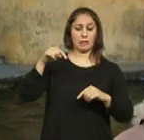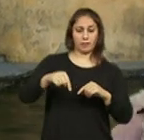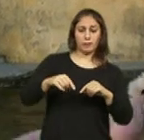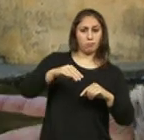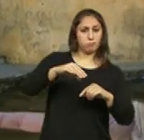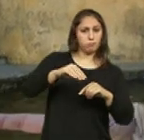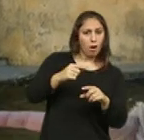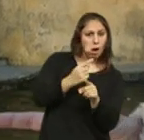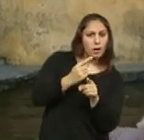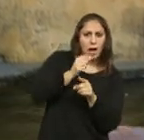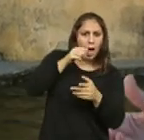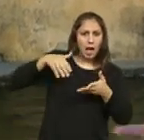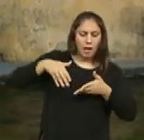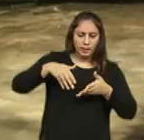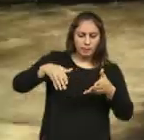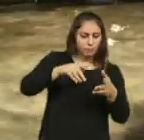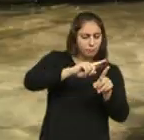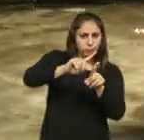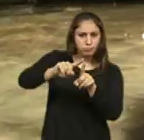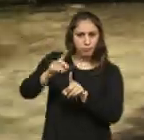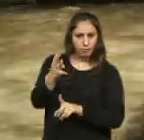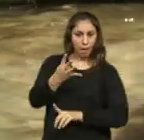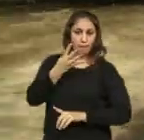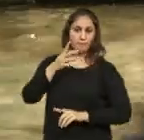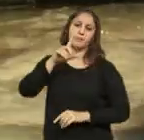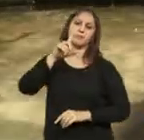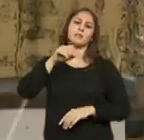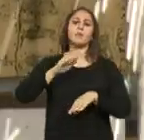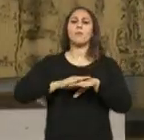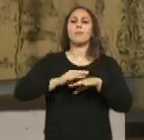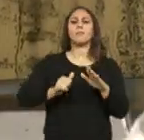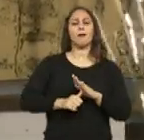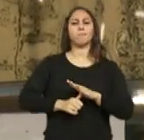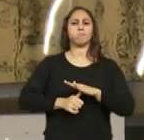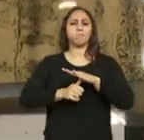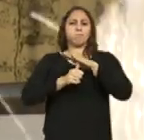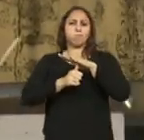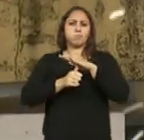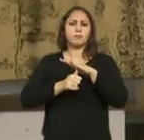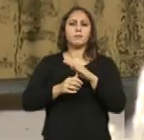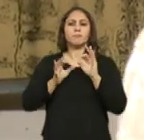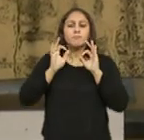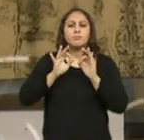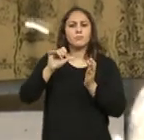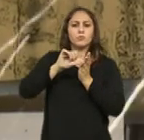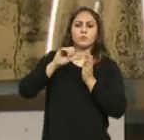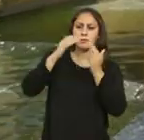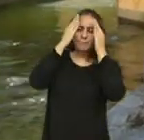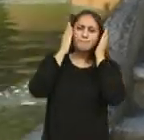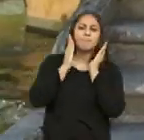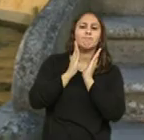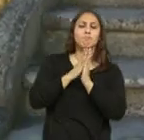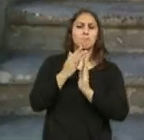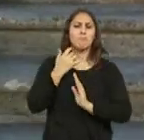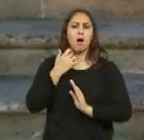tanques, nestes rios, quer um elemento central que fica no centro do templete e